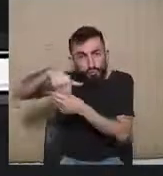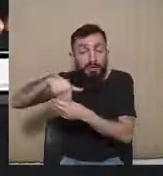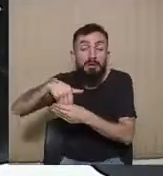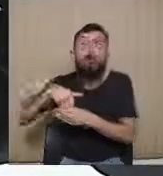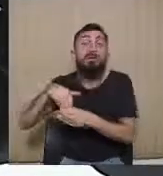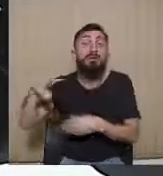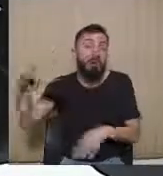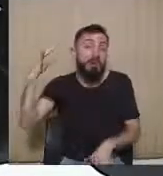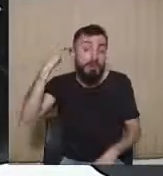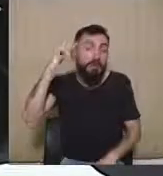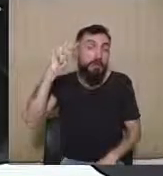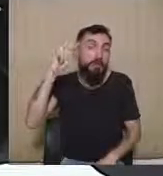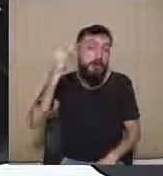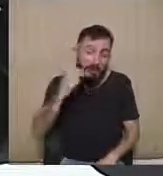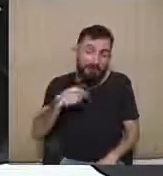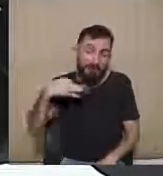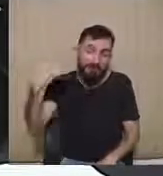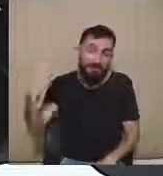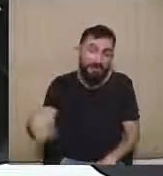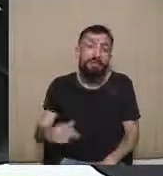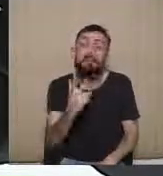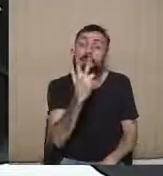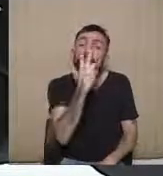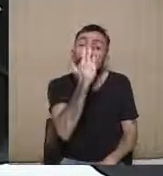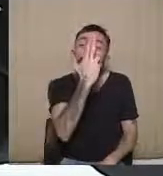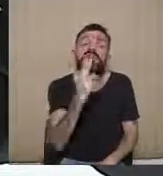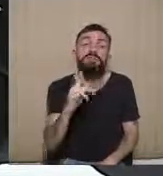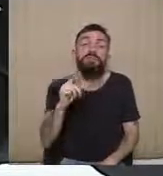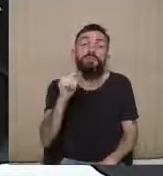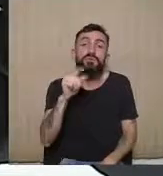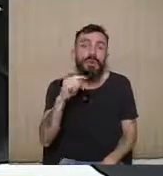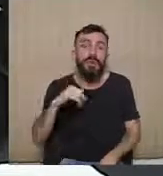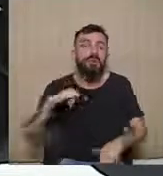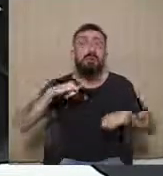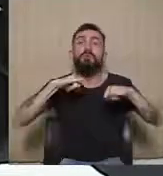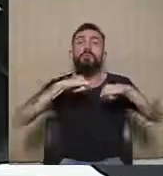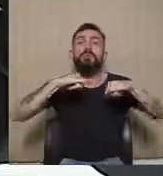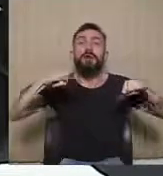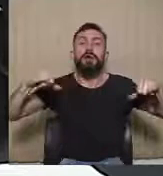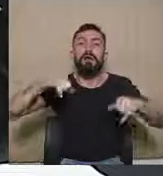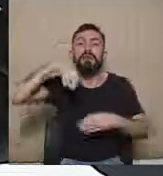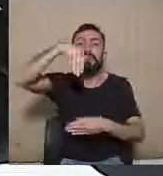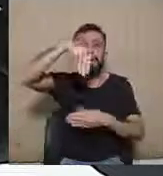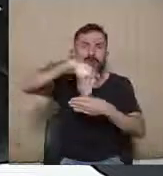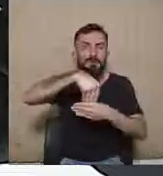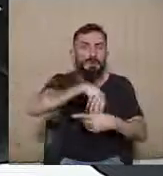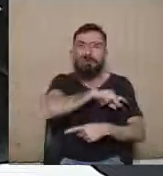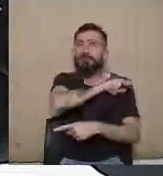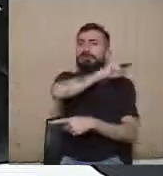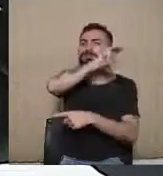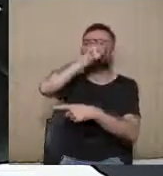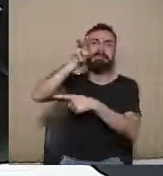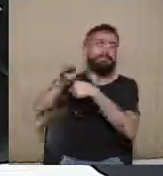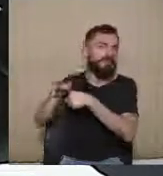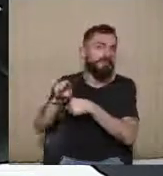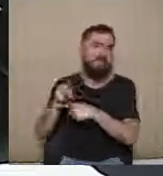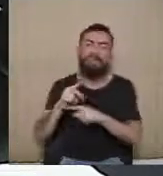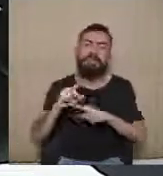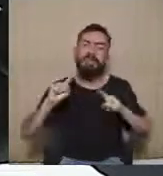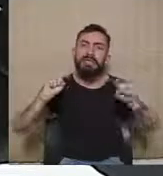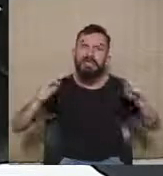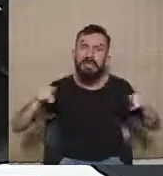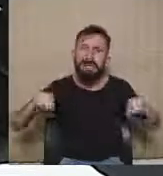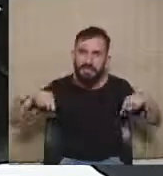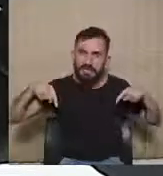hiperregulação da propaganda eleitoral e não só da propaganda eleitoral, como também